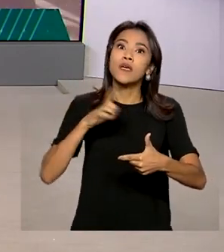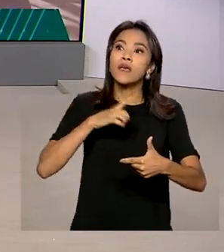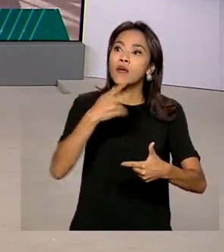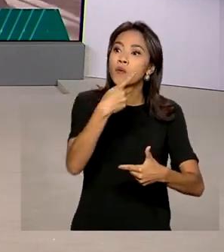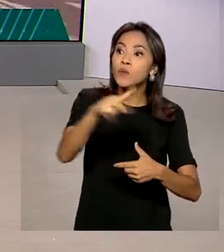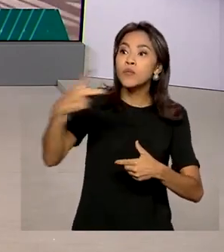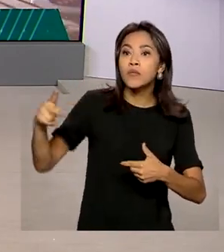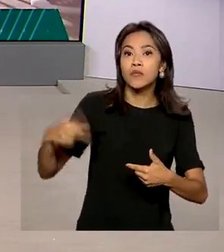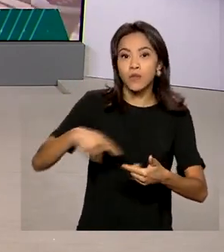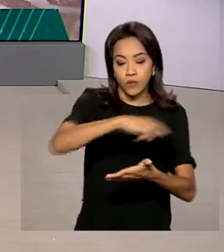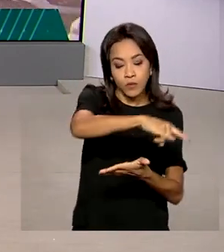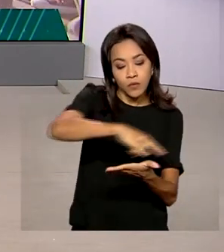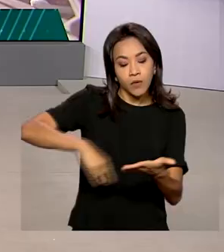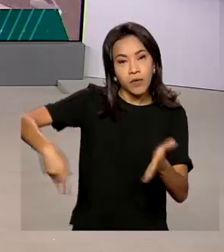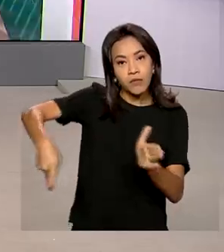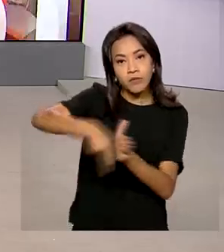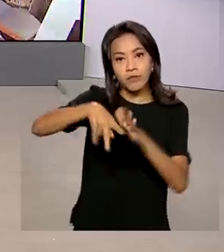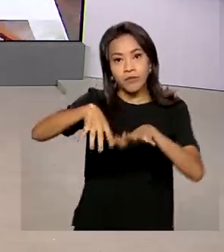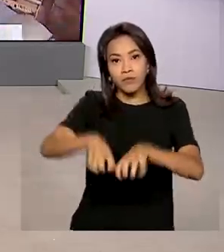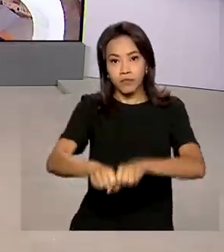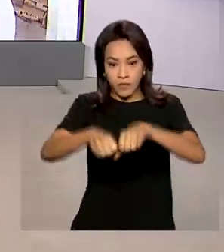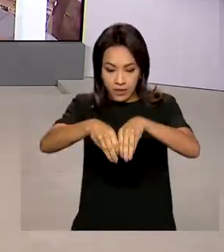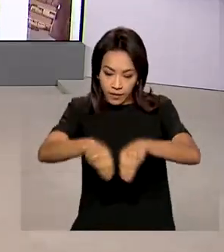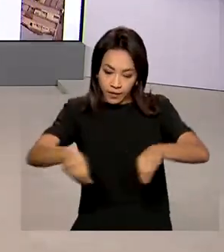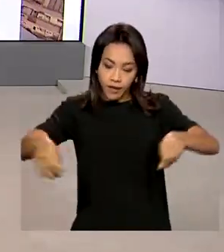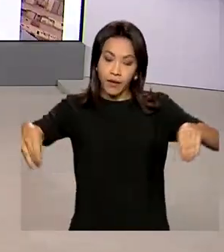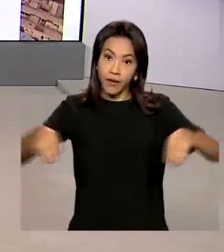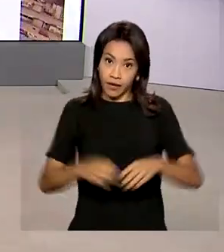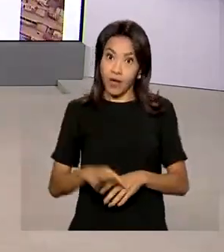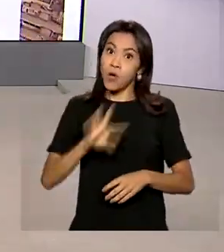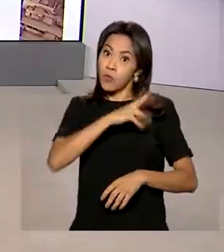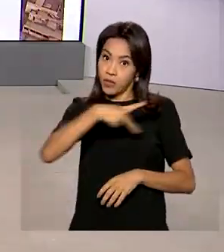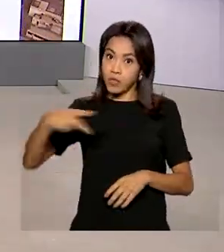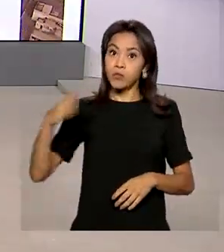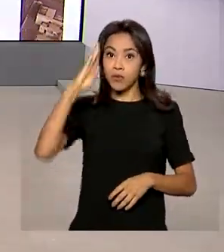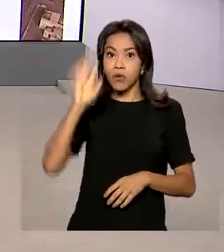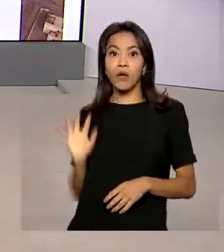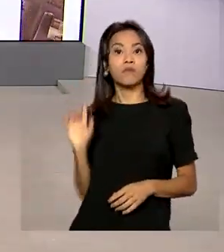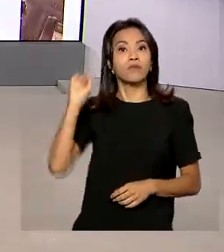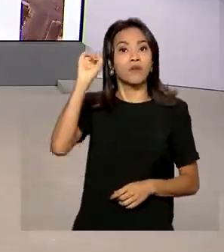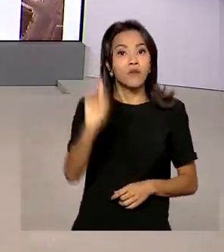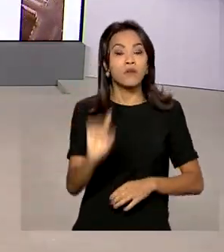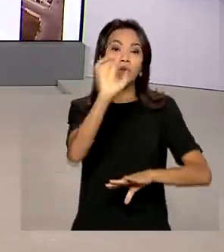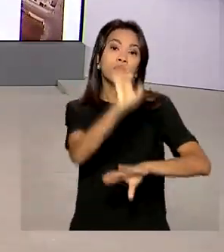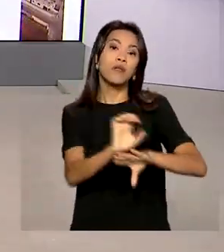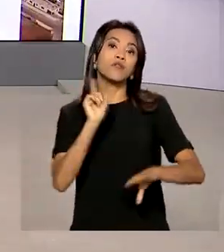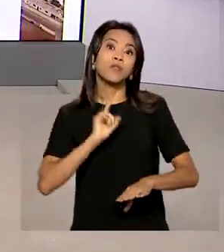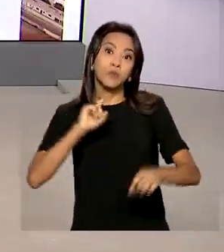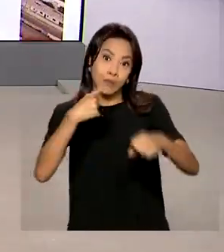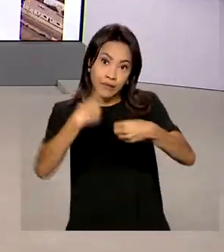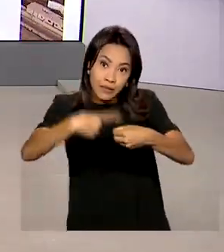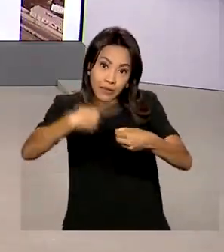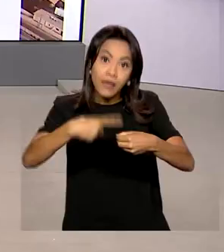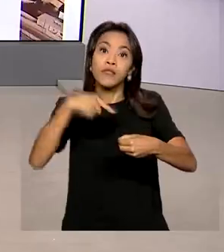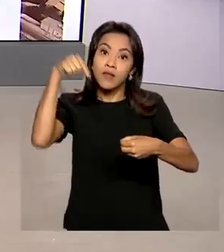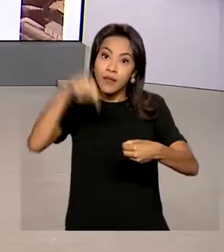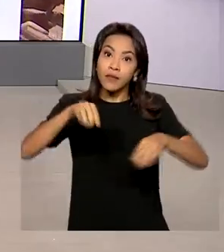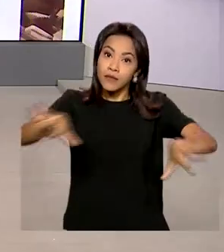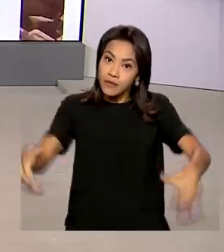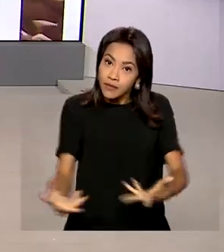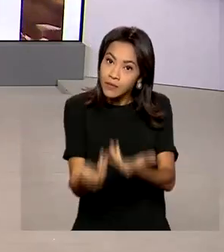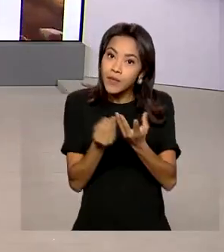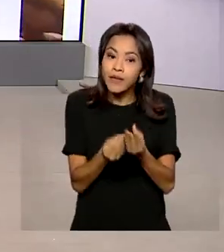terras. Nessa quinta-feira, o presidente Jair Bolsonaro esteve em João Pinheiro, em Minas Gerais, onde participou da cerimônia de entrega de